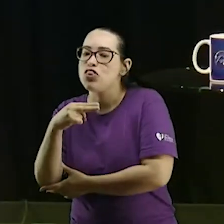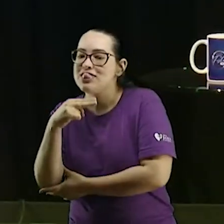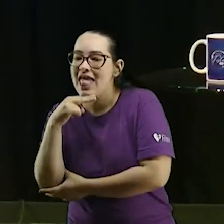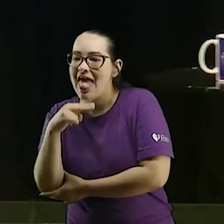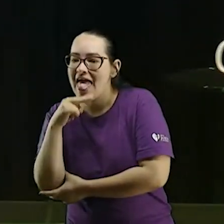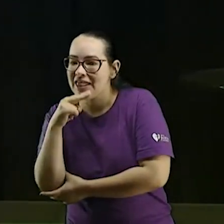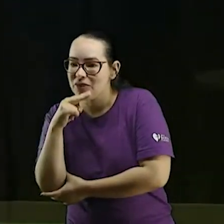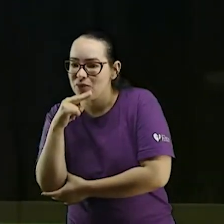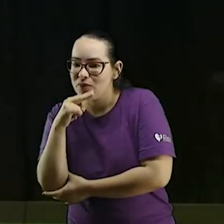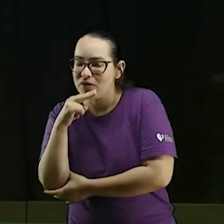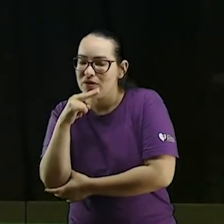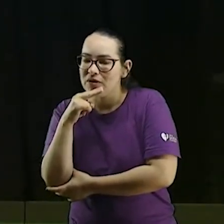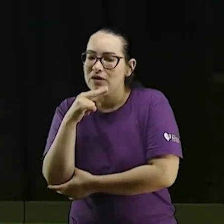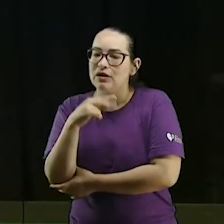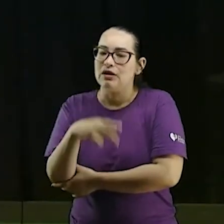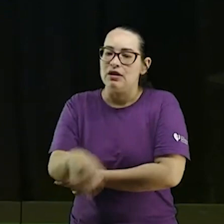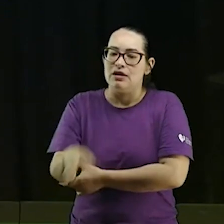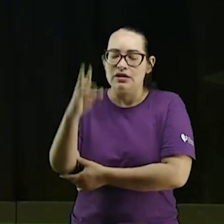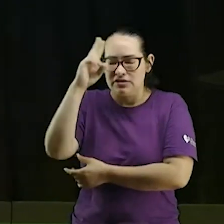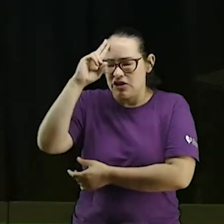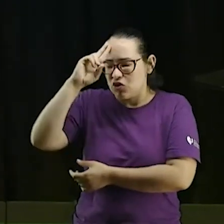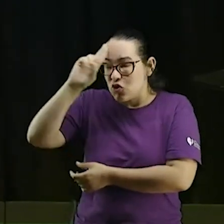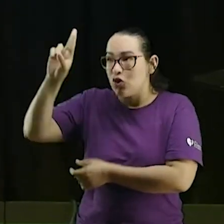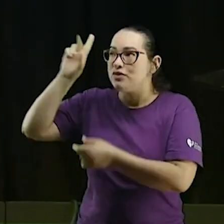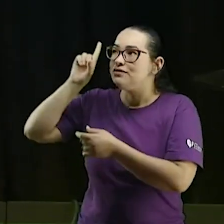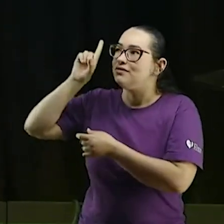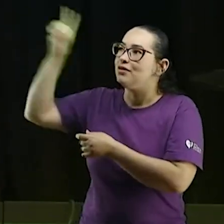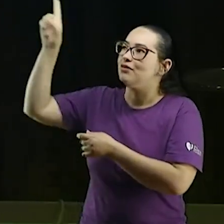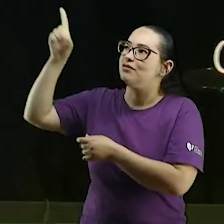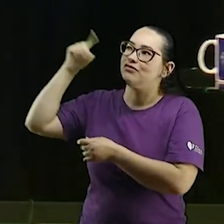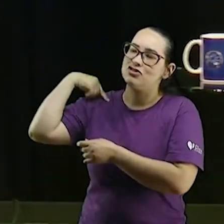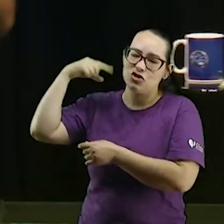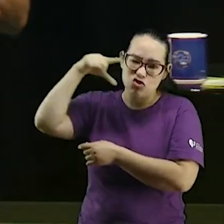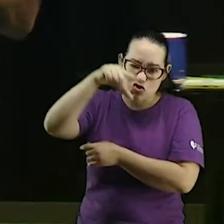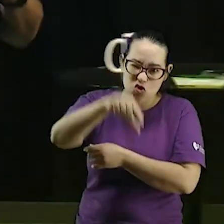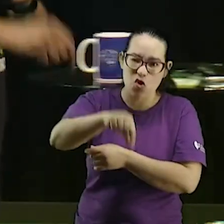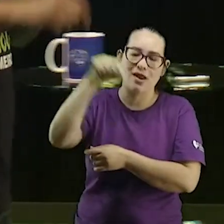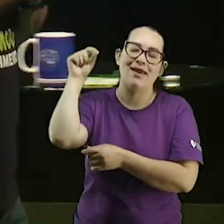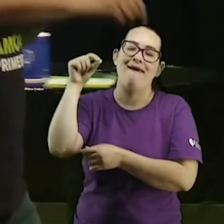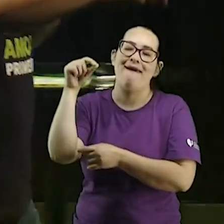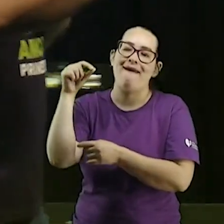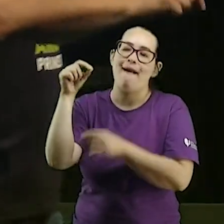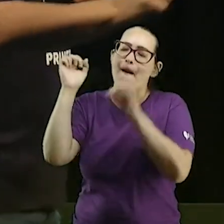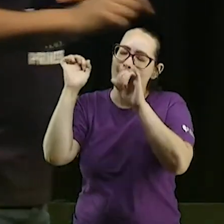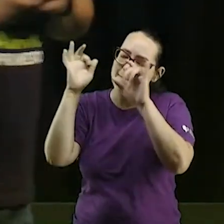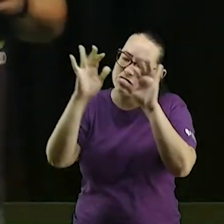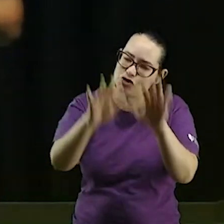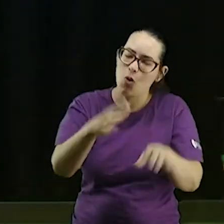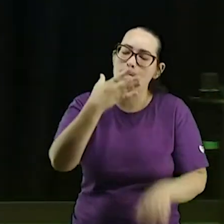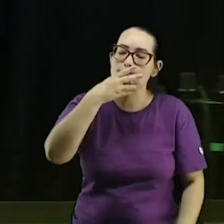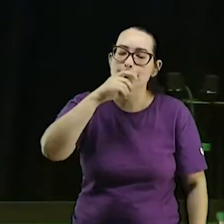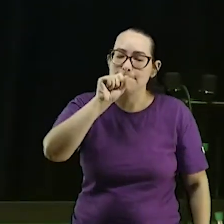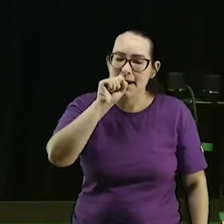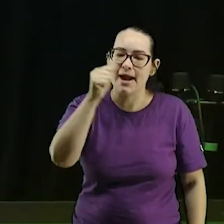esposa do Natan vai ser uma mulher segundo teu coração eu abençoo o pai e a mãe dela porque a